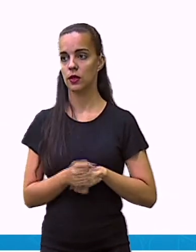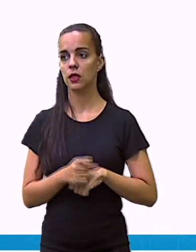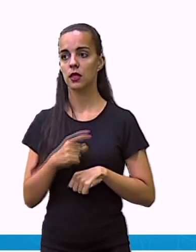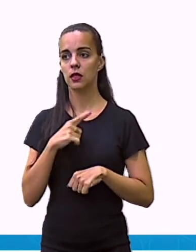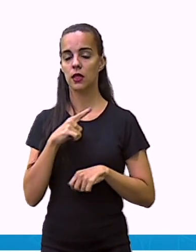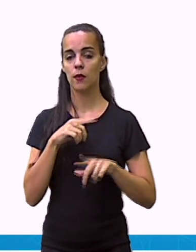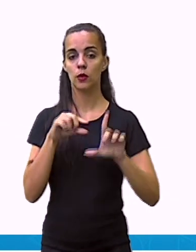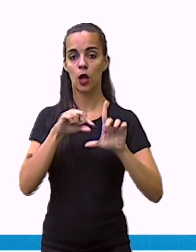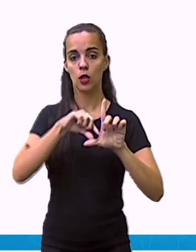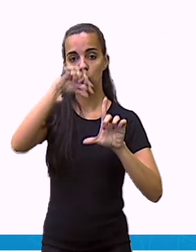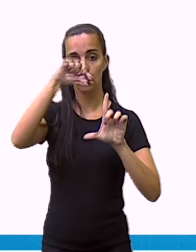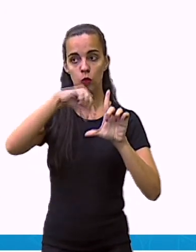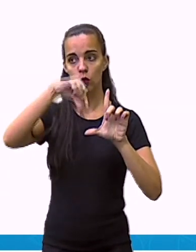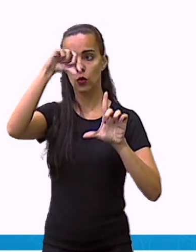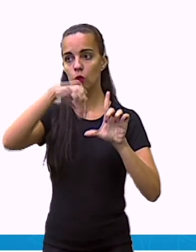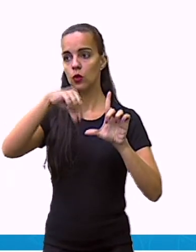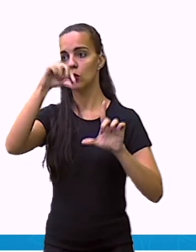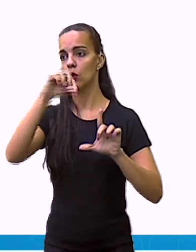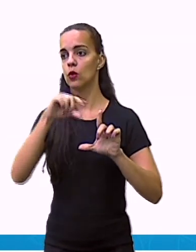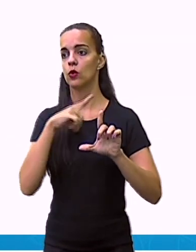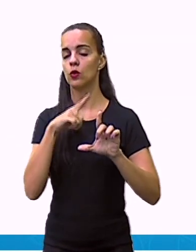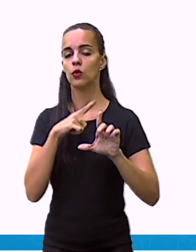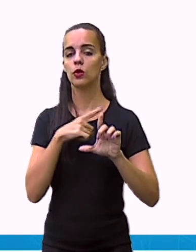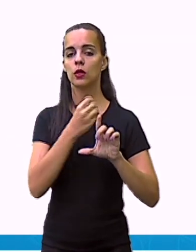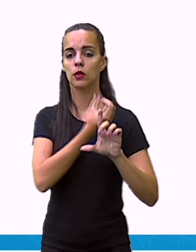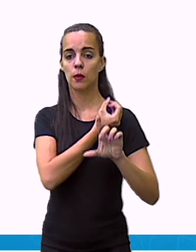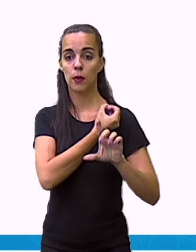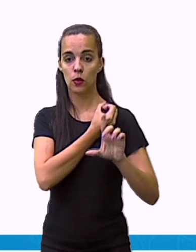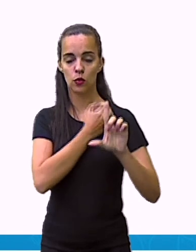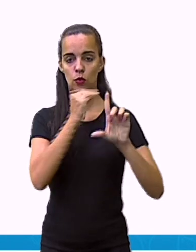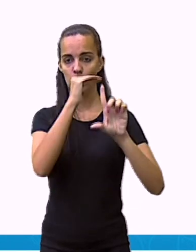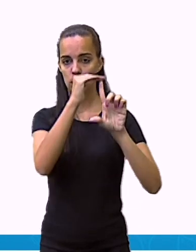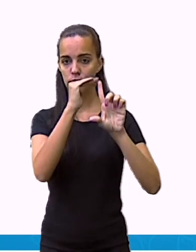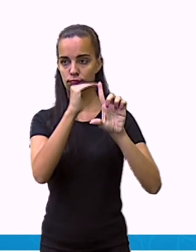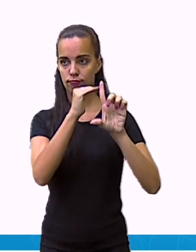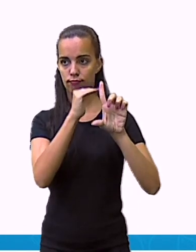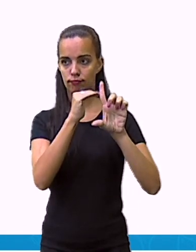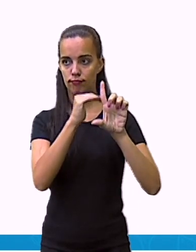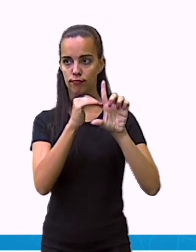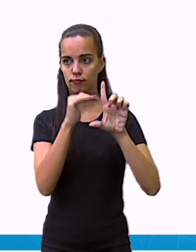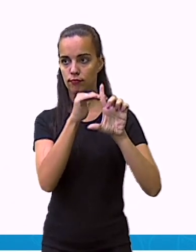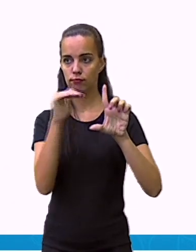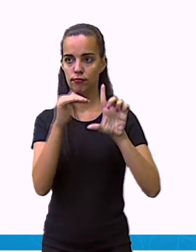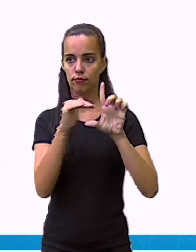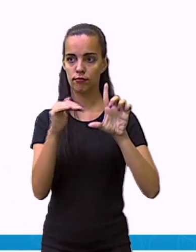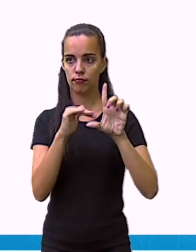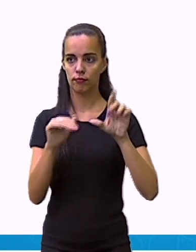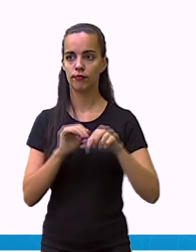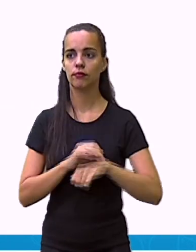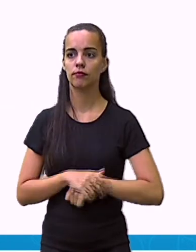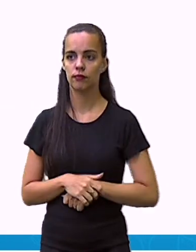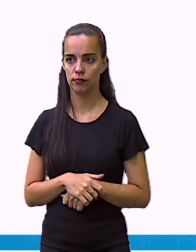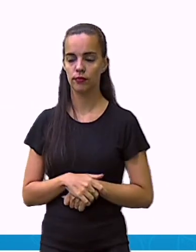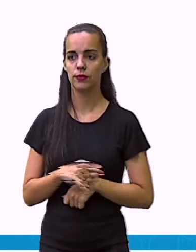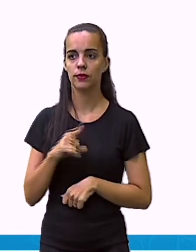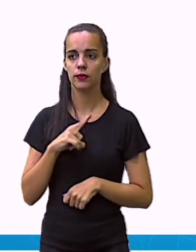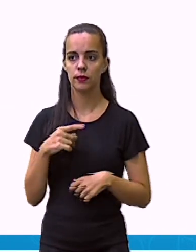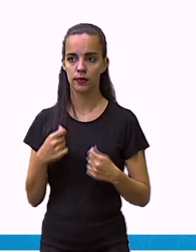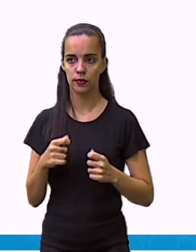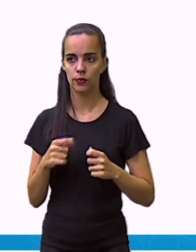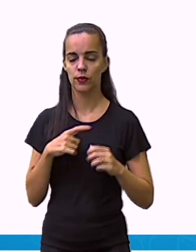cores selecionadas e até a quantidade desejada. Não ultrapassando ali esse